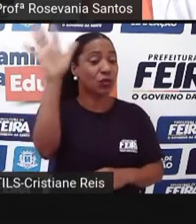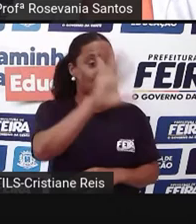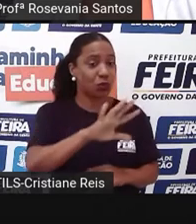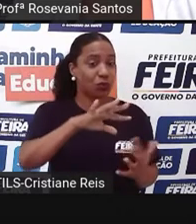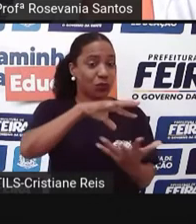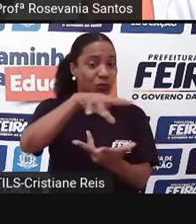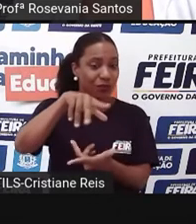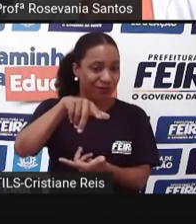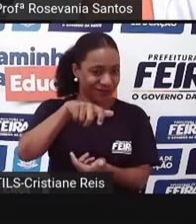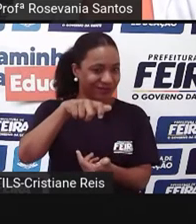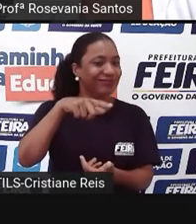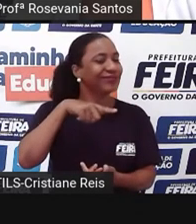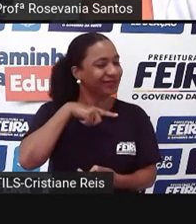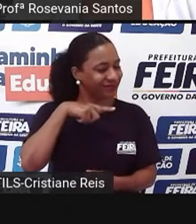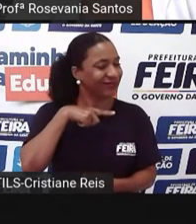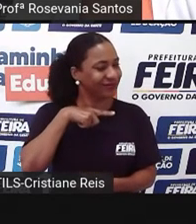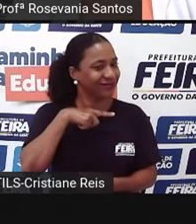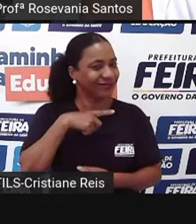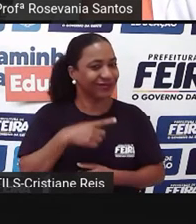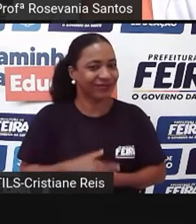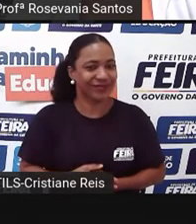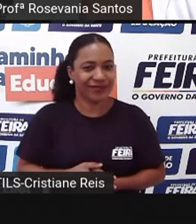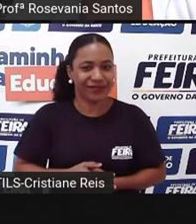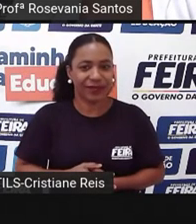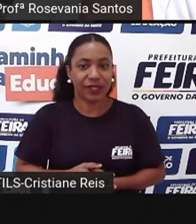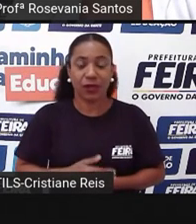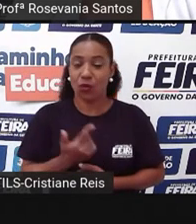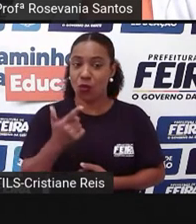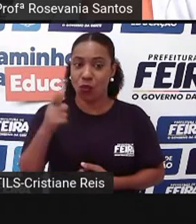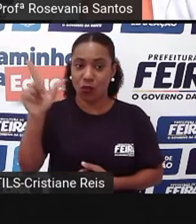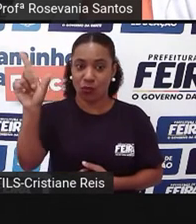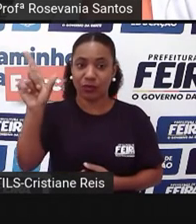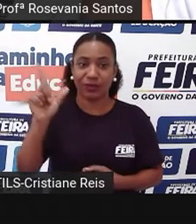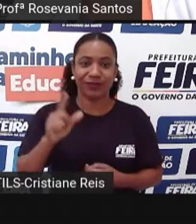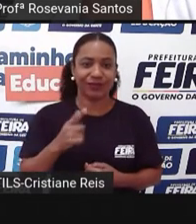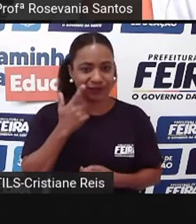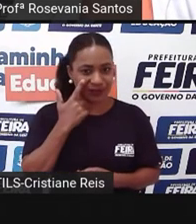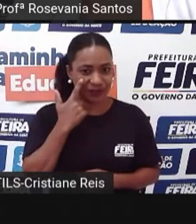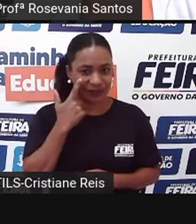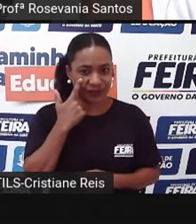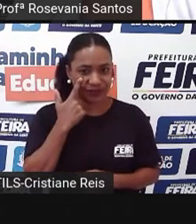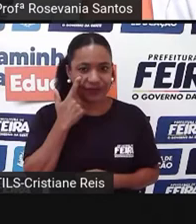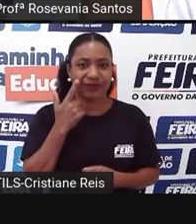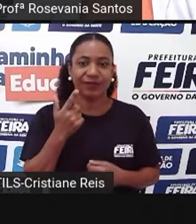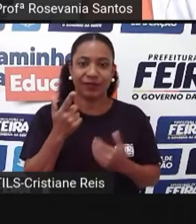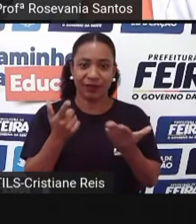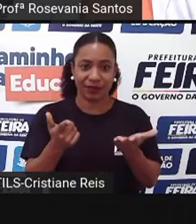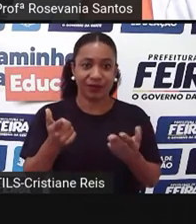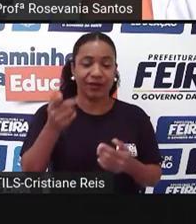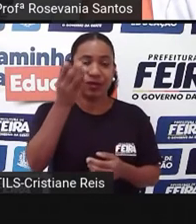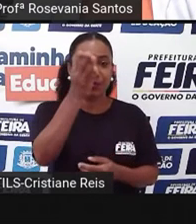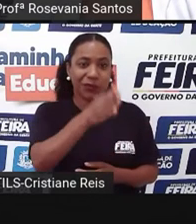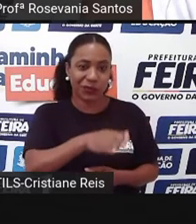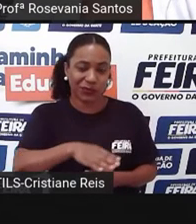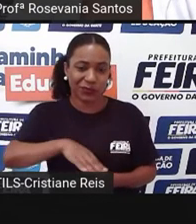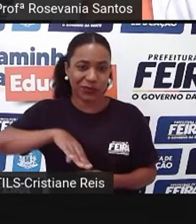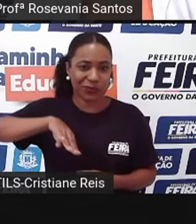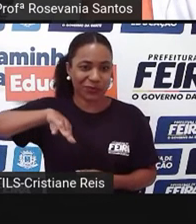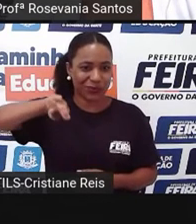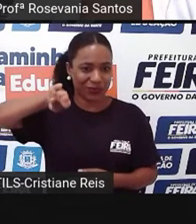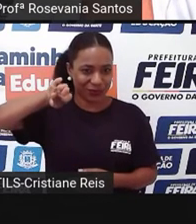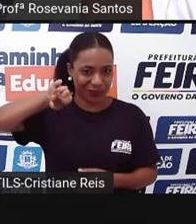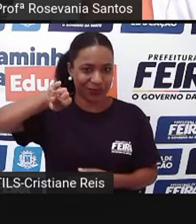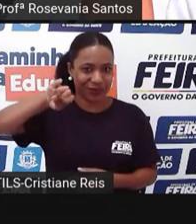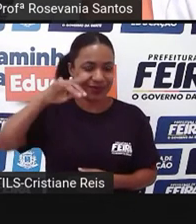relevo. E agora vem uma outra zona de depressão. Perceba que a depressão, né, é uma área mais rebaixada com relação